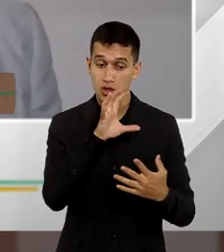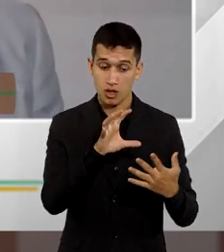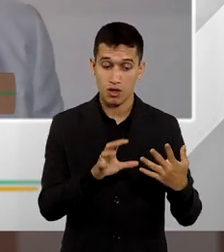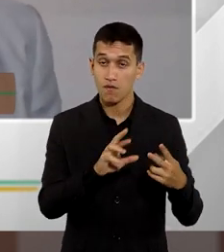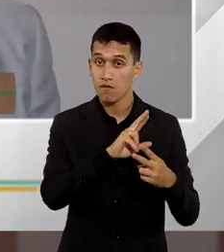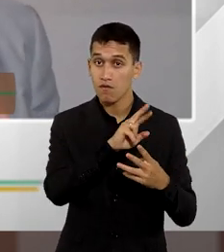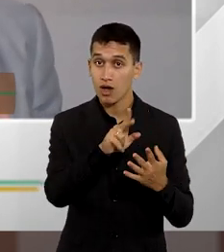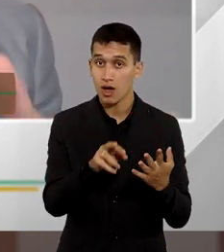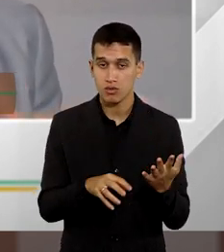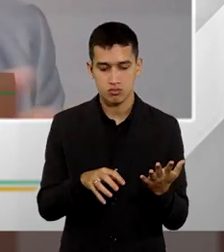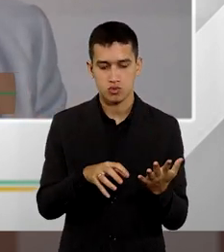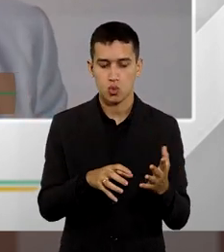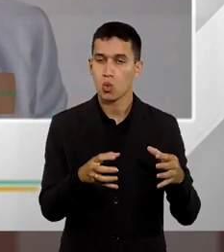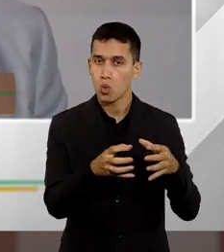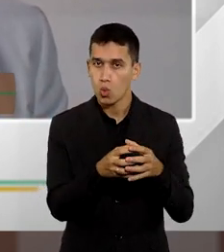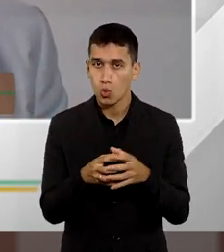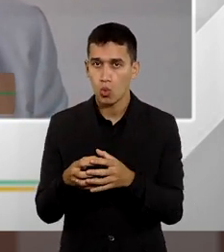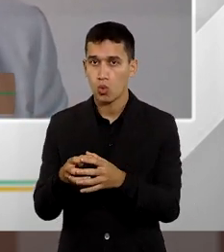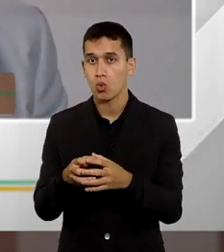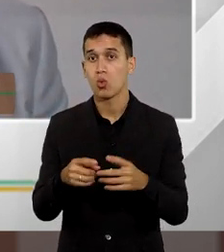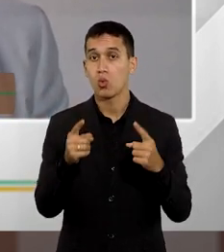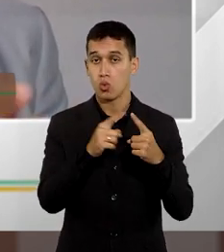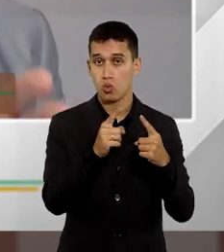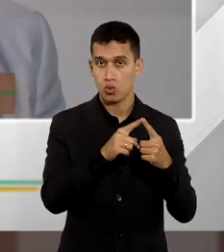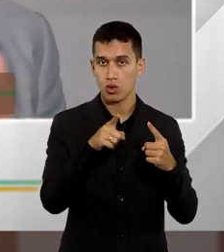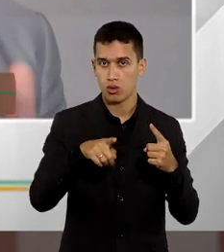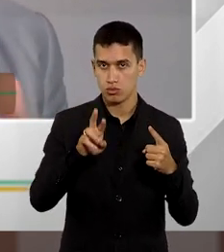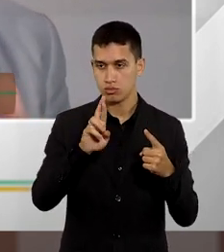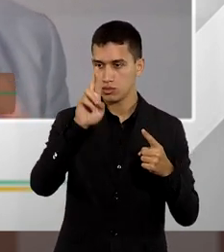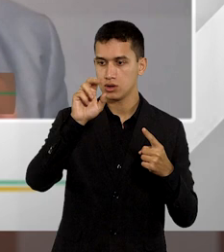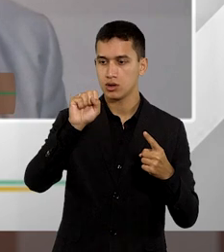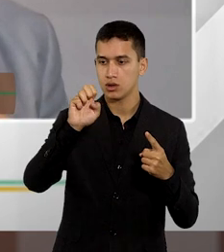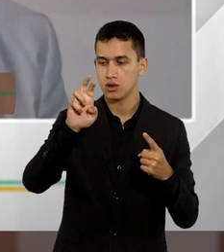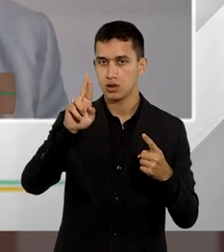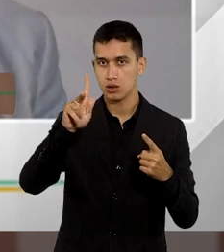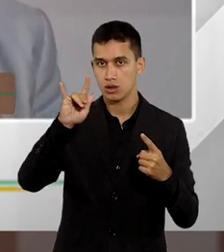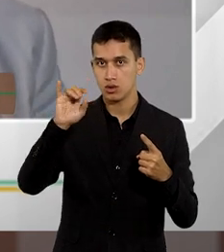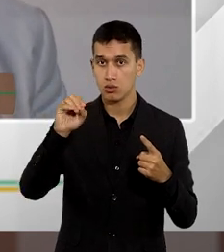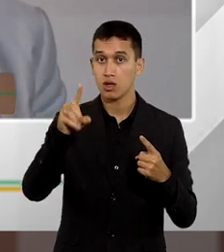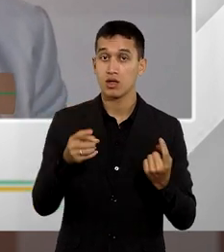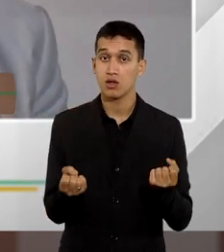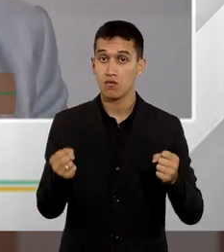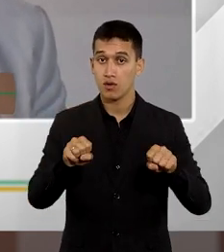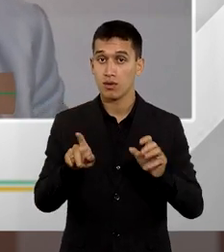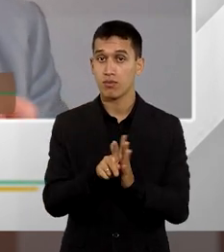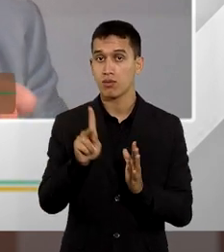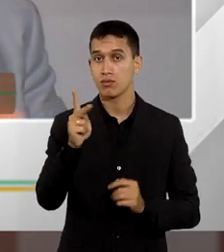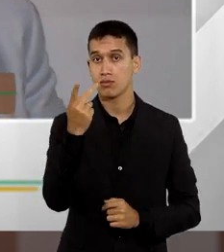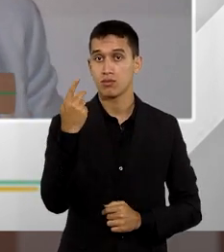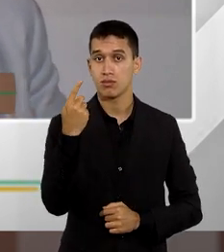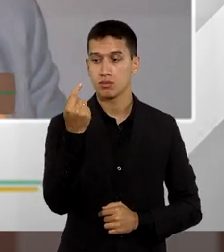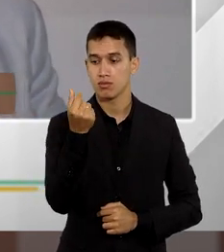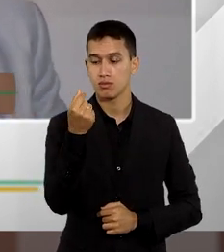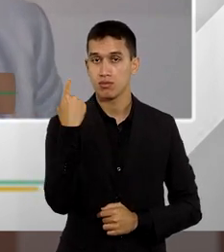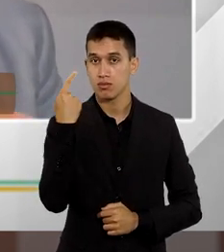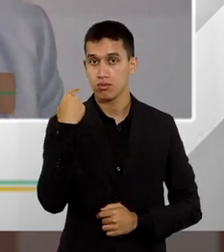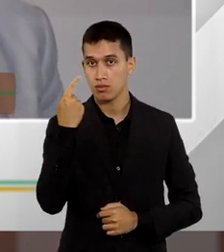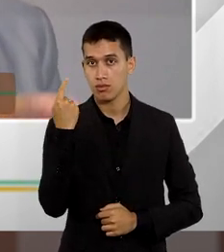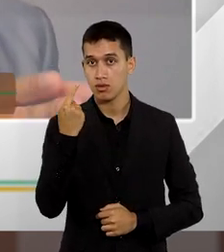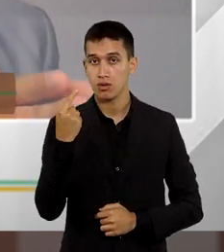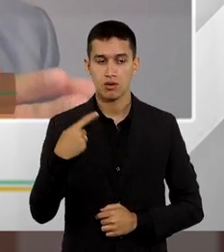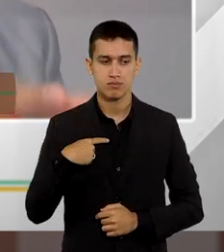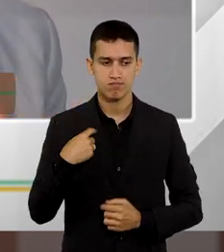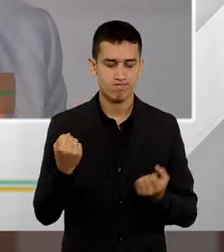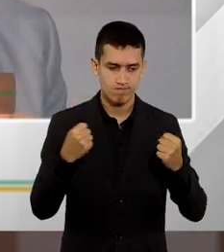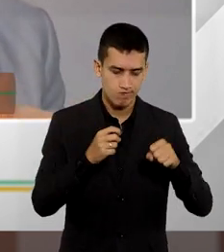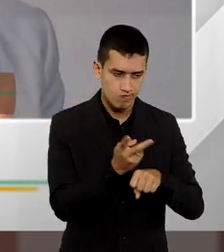setores, e um dos setores que é coordenado pelo Sérgio Ludmer, que é a Defesa de Honorários, em que nós temos buscado atuar no intuito de